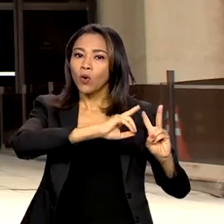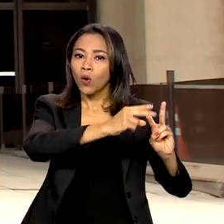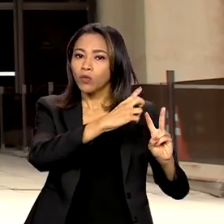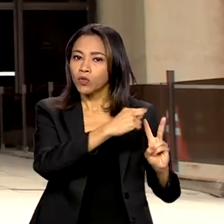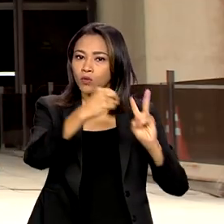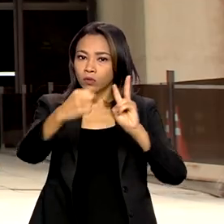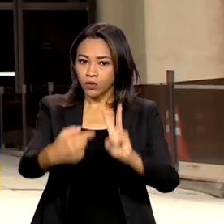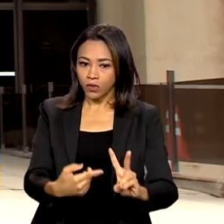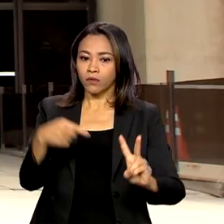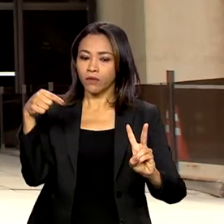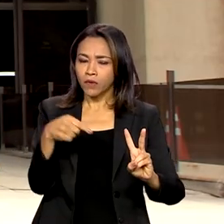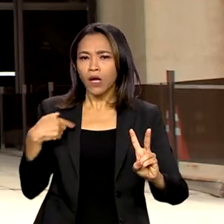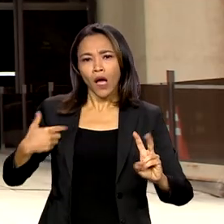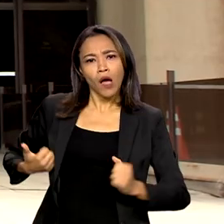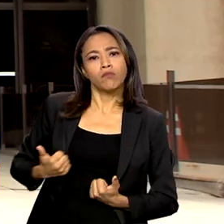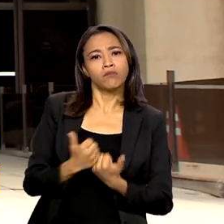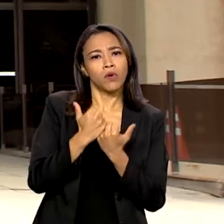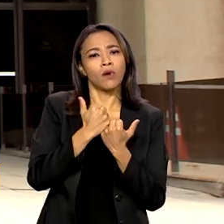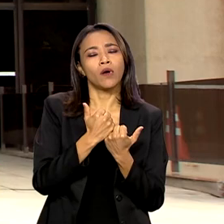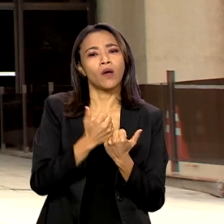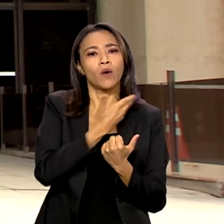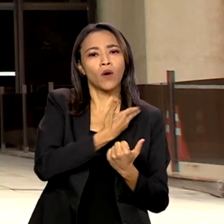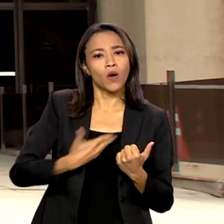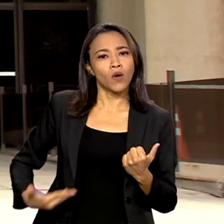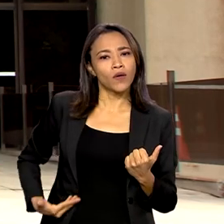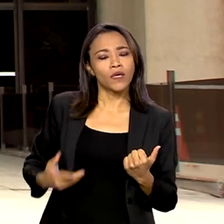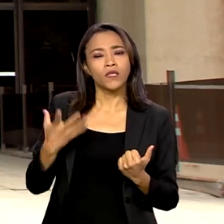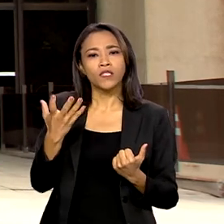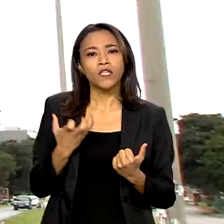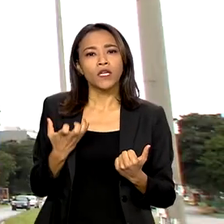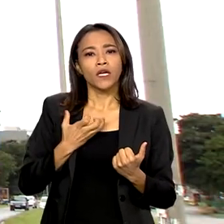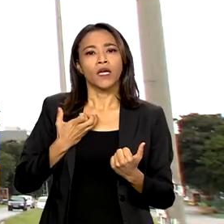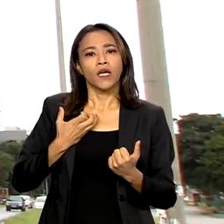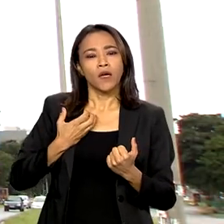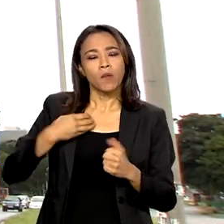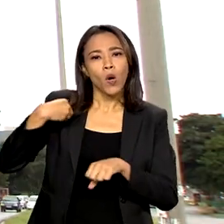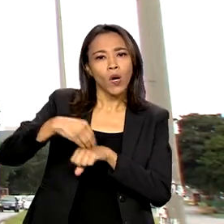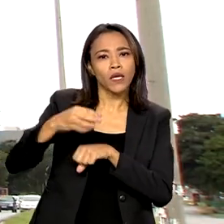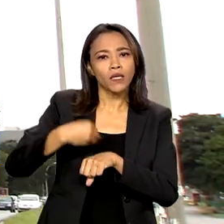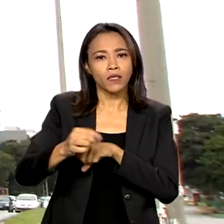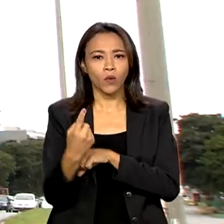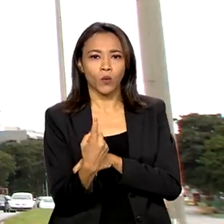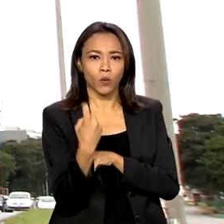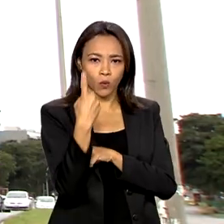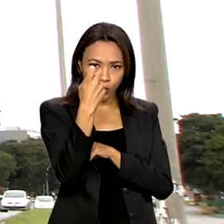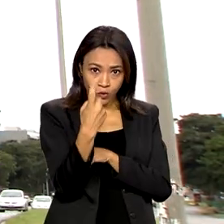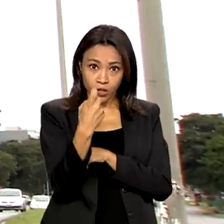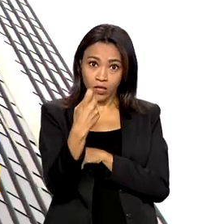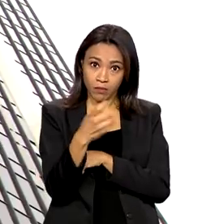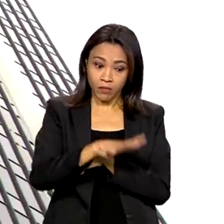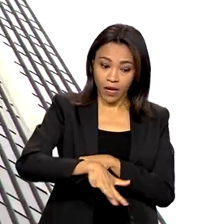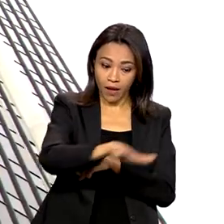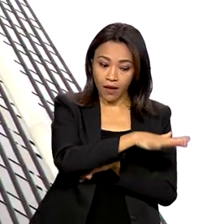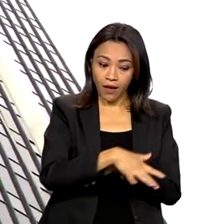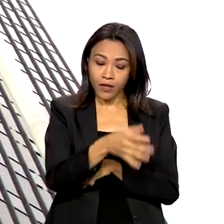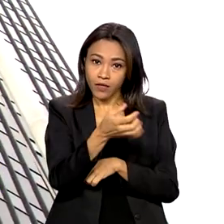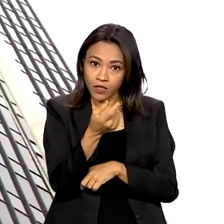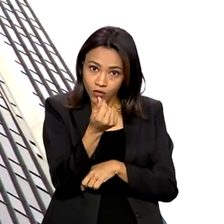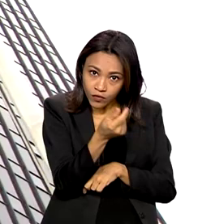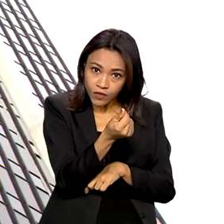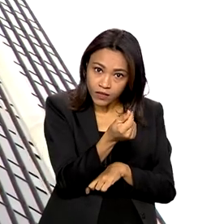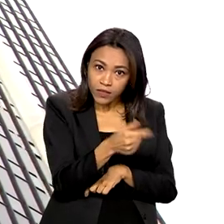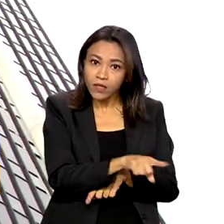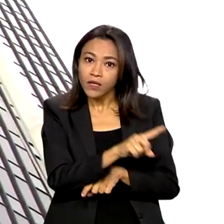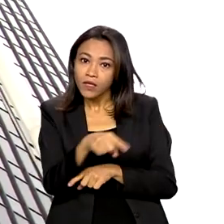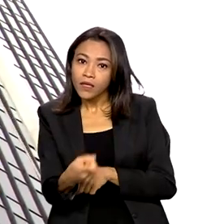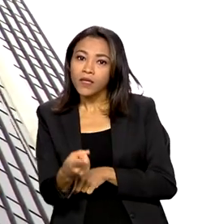o objetivo do governo de buscar um direcionamento único para as políticas monetária e fiscal e oferecer ao país